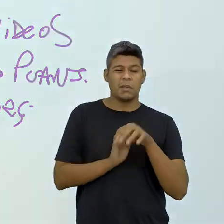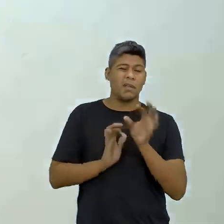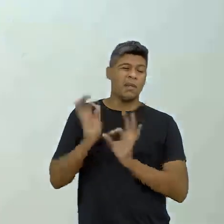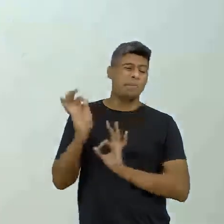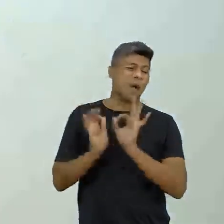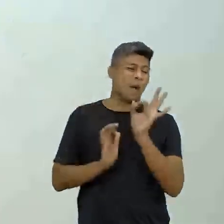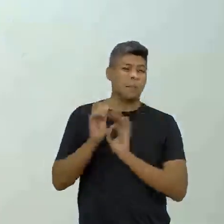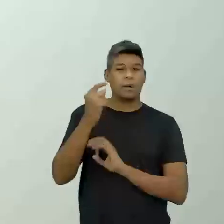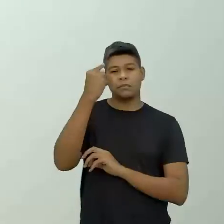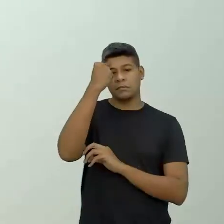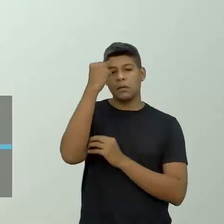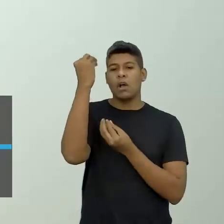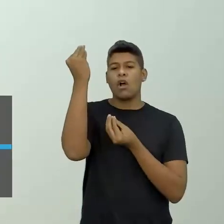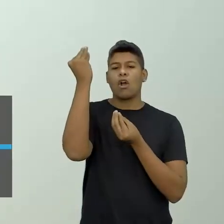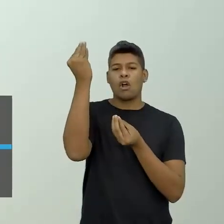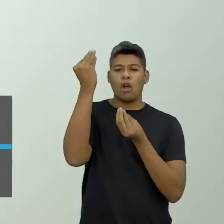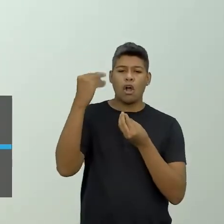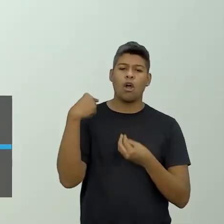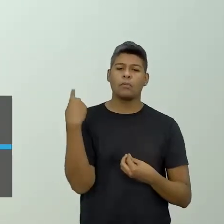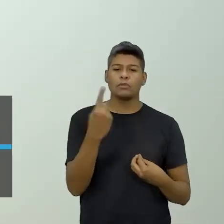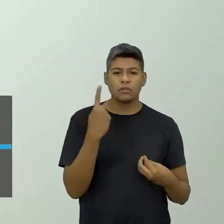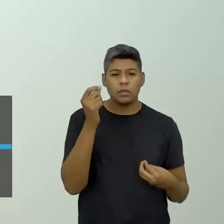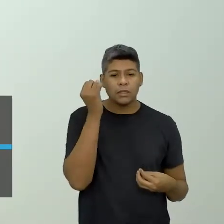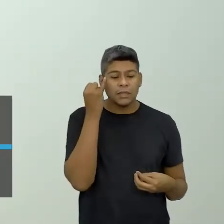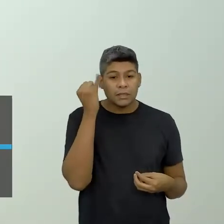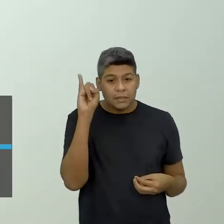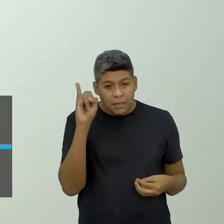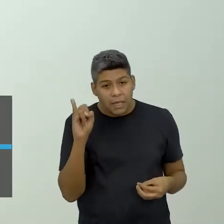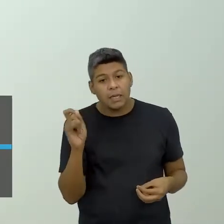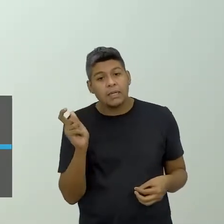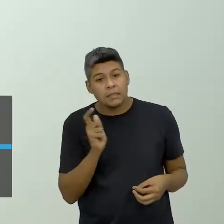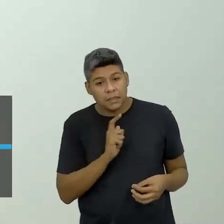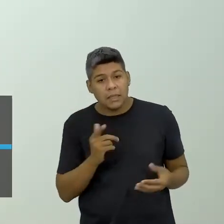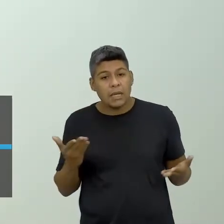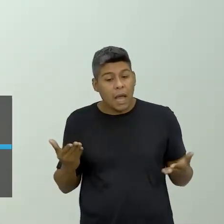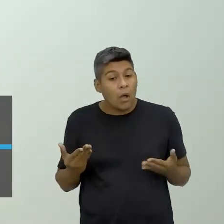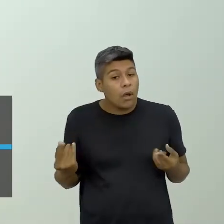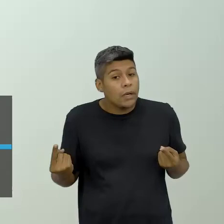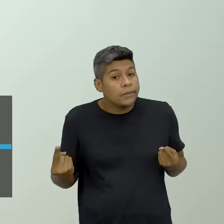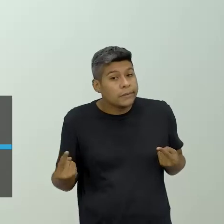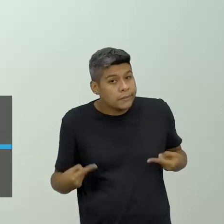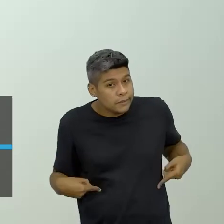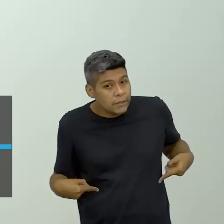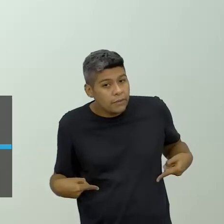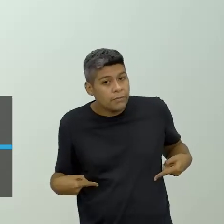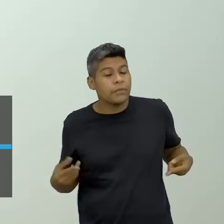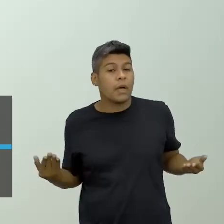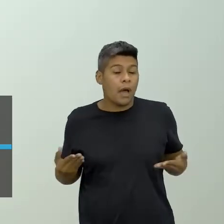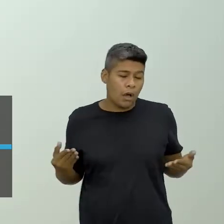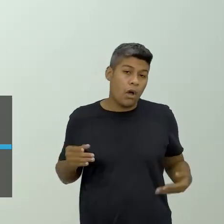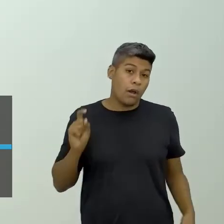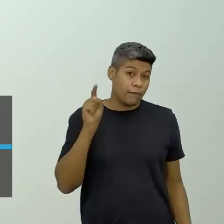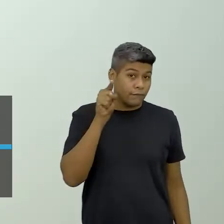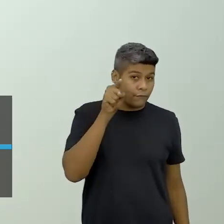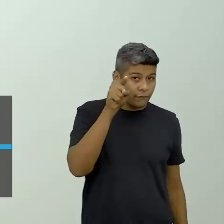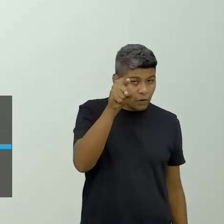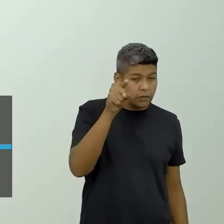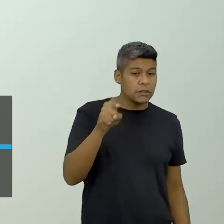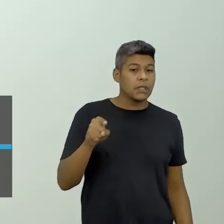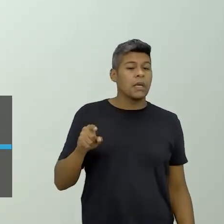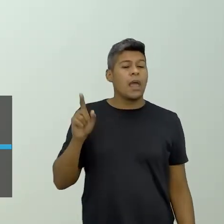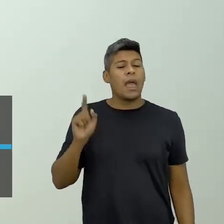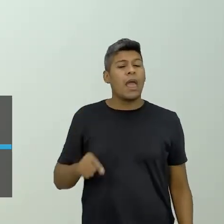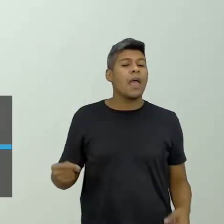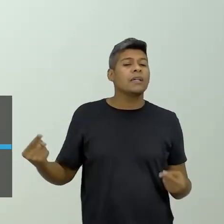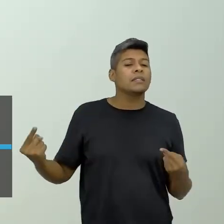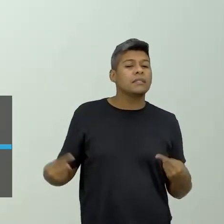aí para organizar nossas ideias. E aí, eu tenho agora um desafio, né? Um agora com vocês, que é quase um